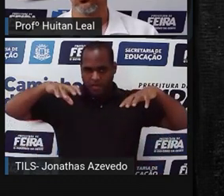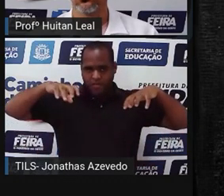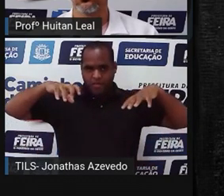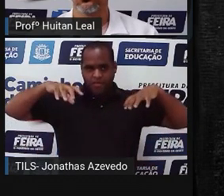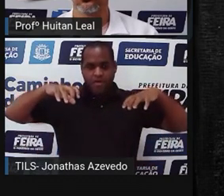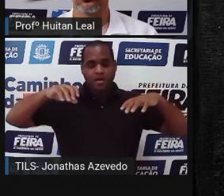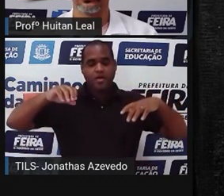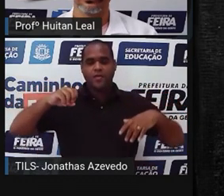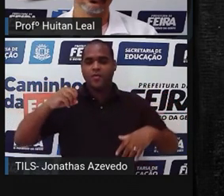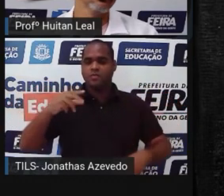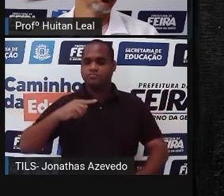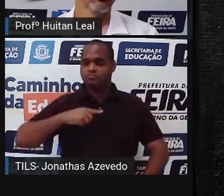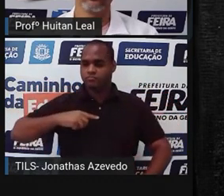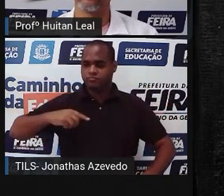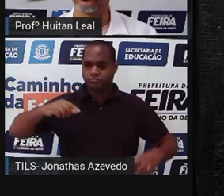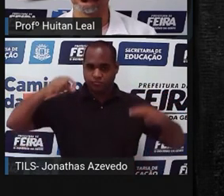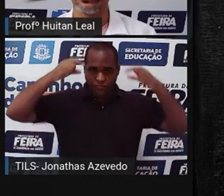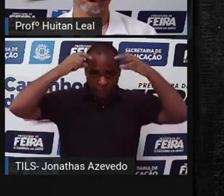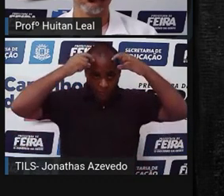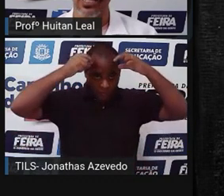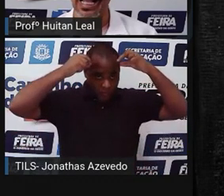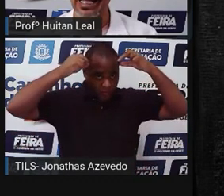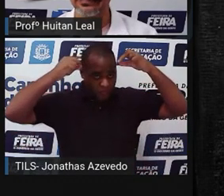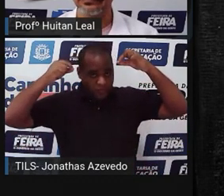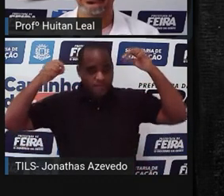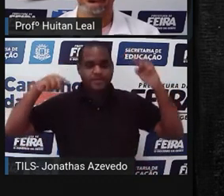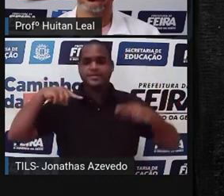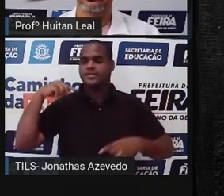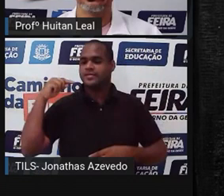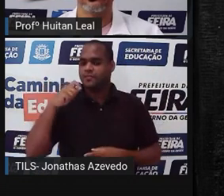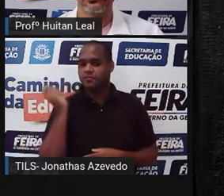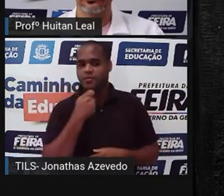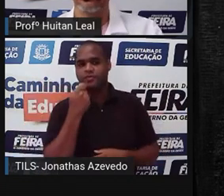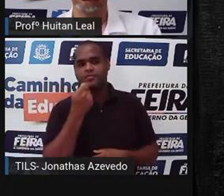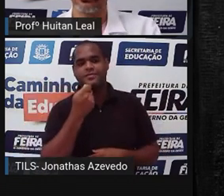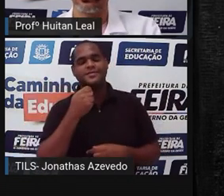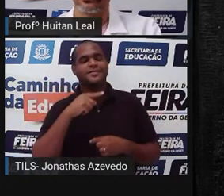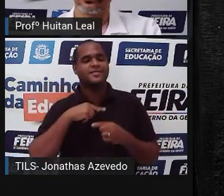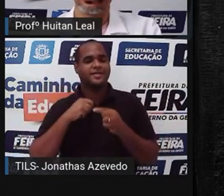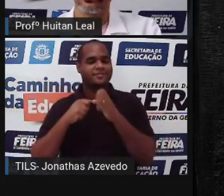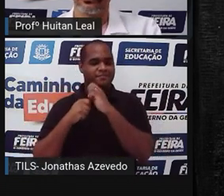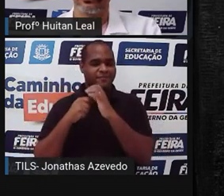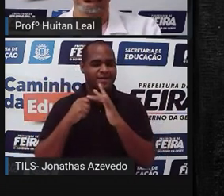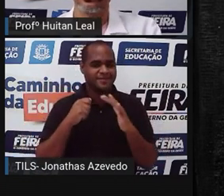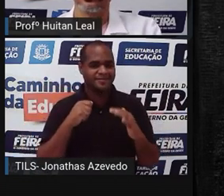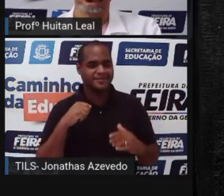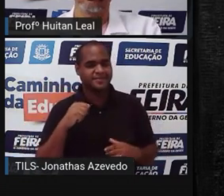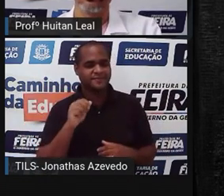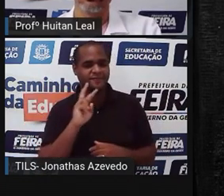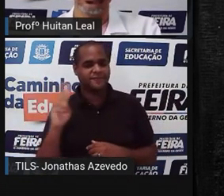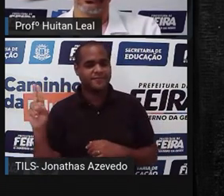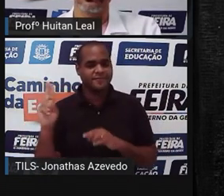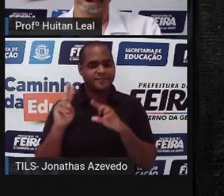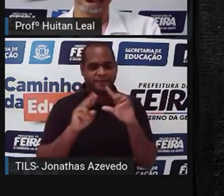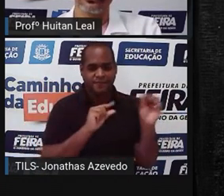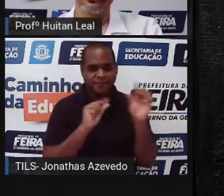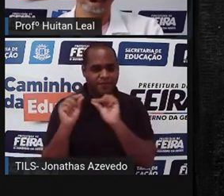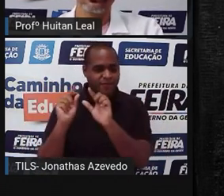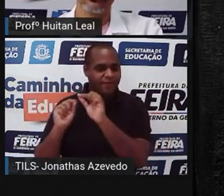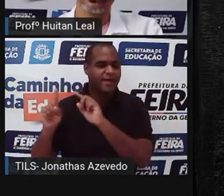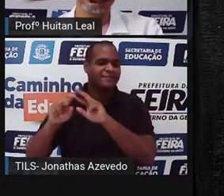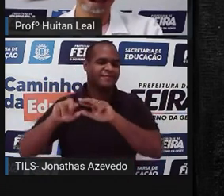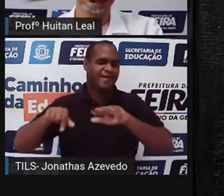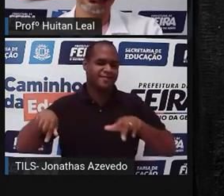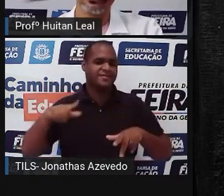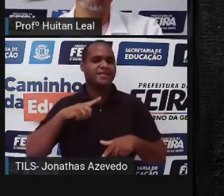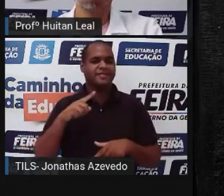ogros, gnomos, fadas, e assim sucessivamente. Não é? Esses personagens que